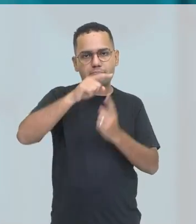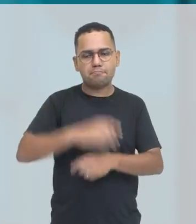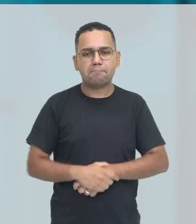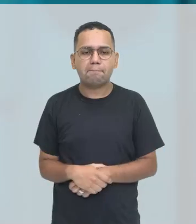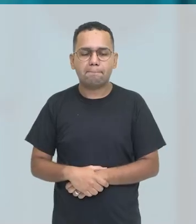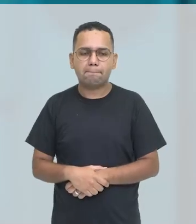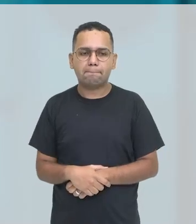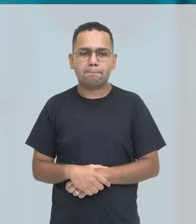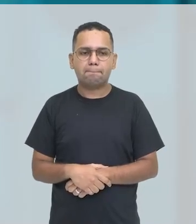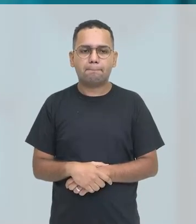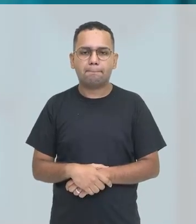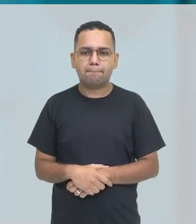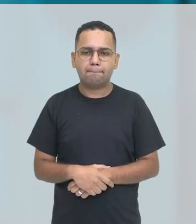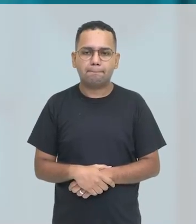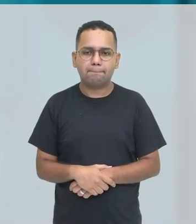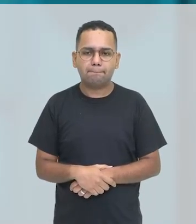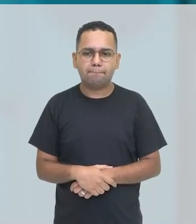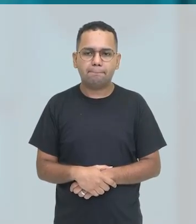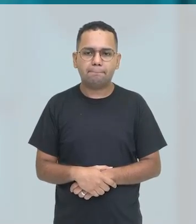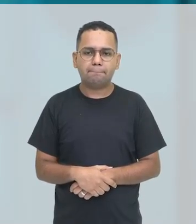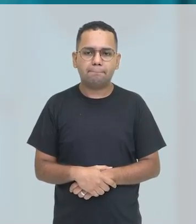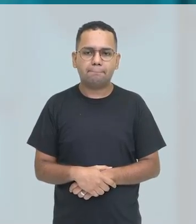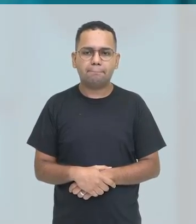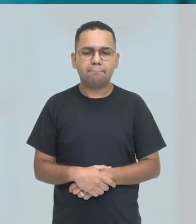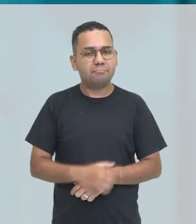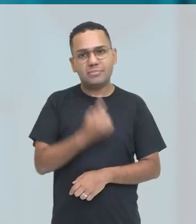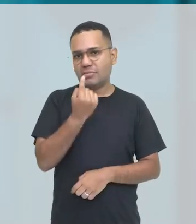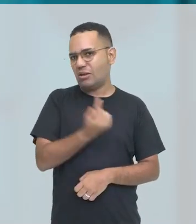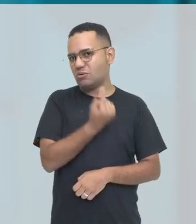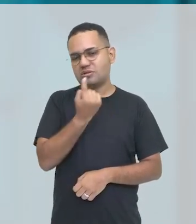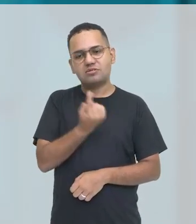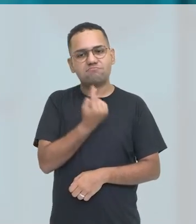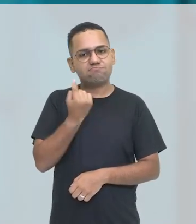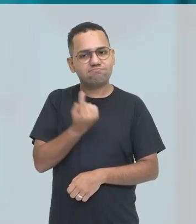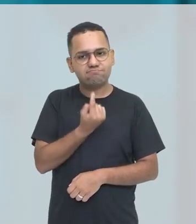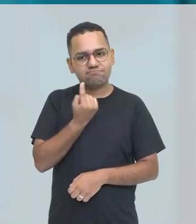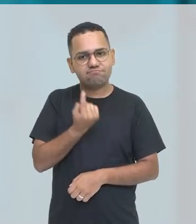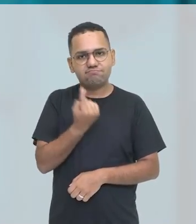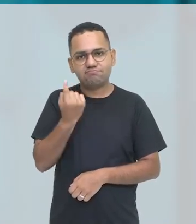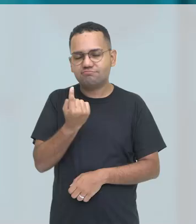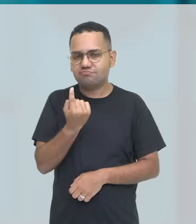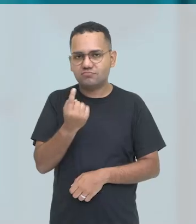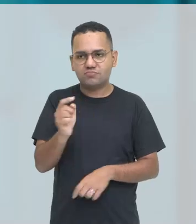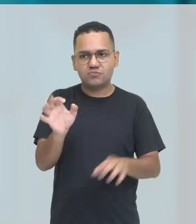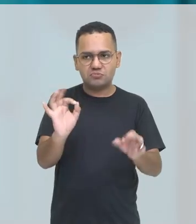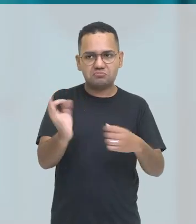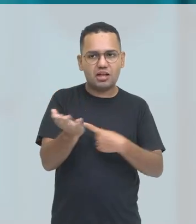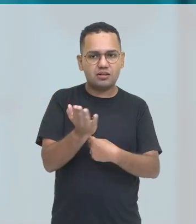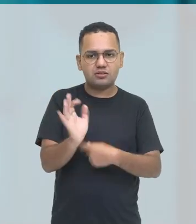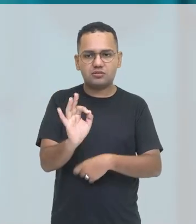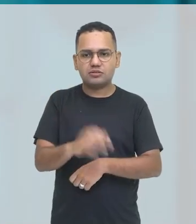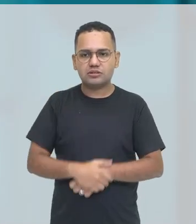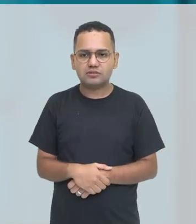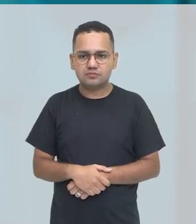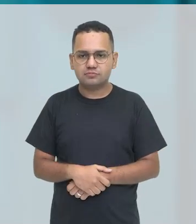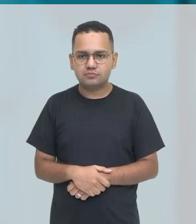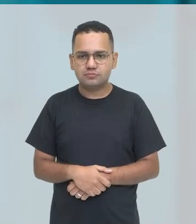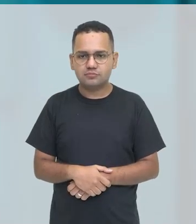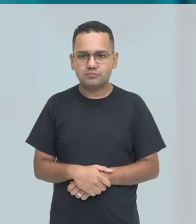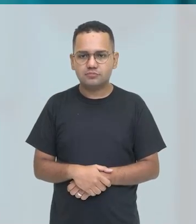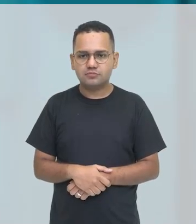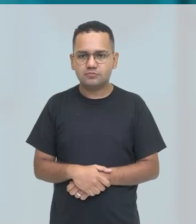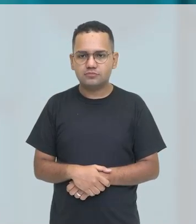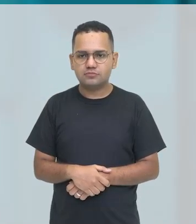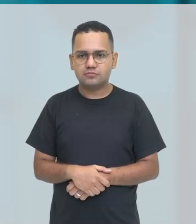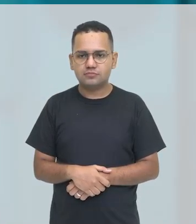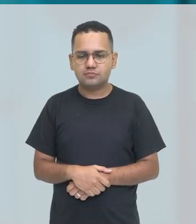sozinho, né? Vai dar uma ênfase. Não é somente sozinho, mas completamente sozinho, sem ajuda de ninguém, tá certo? By myself sozinho,